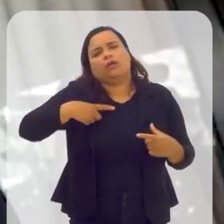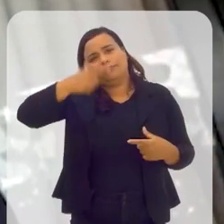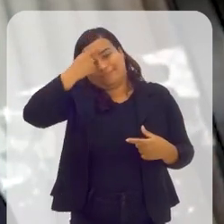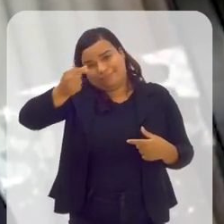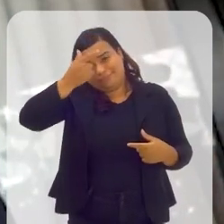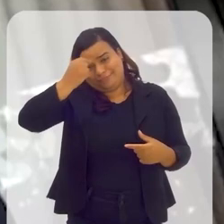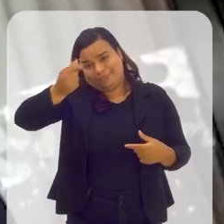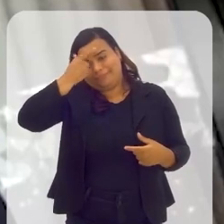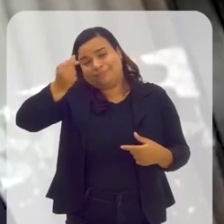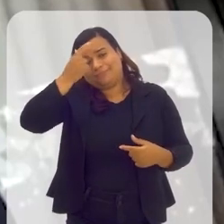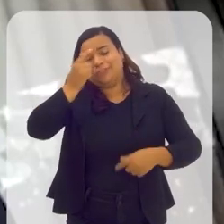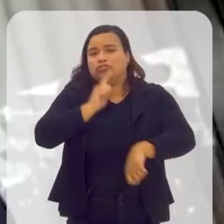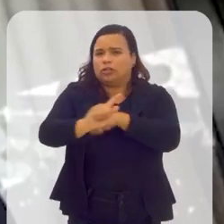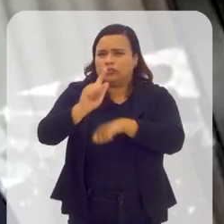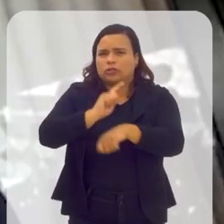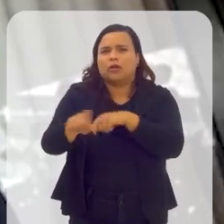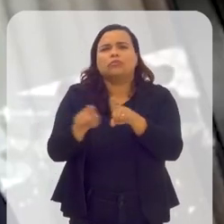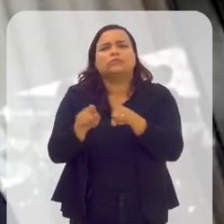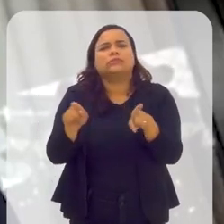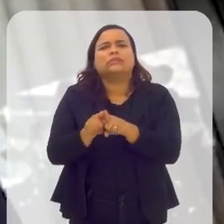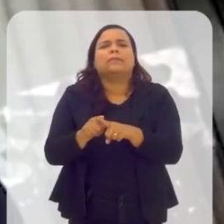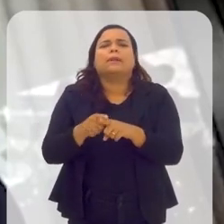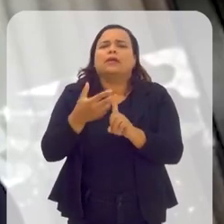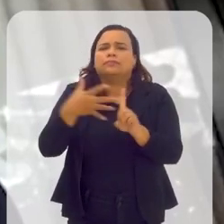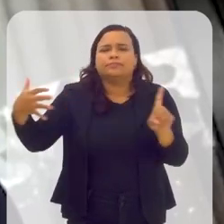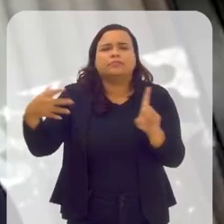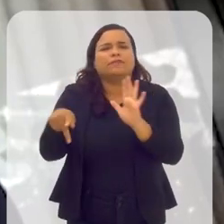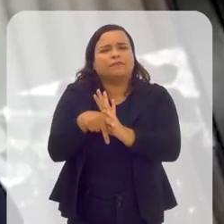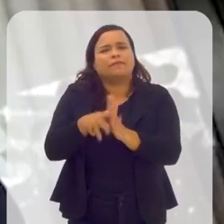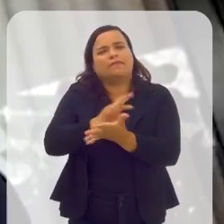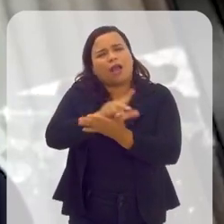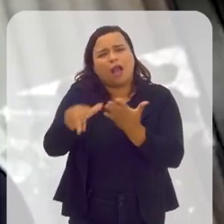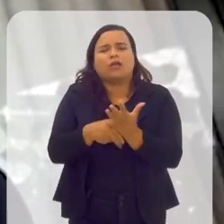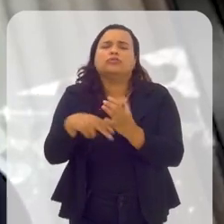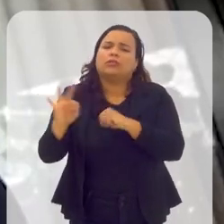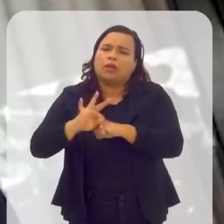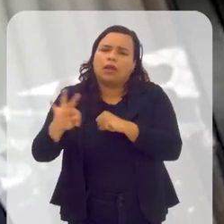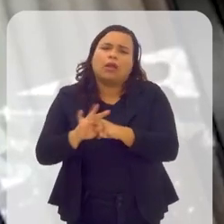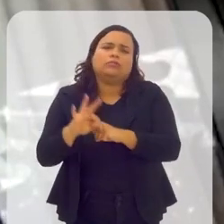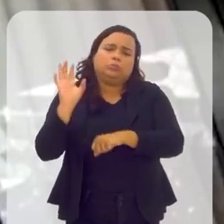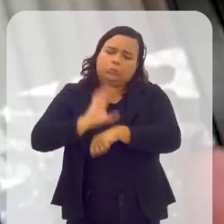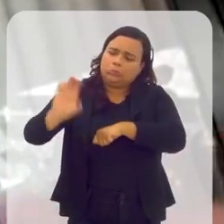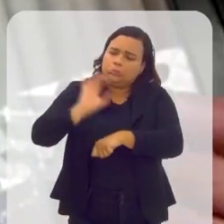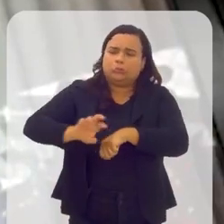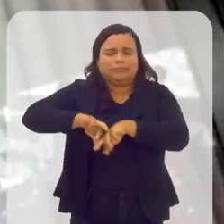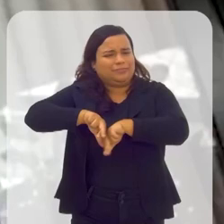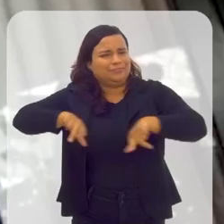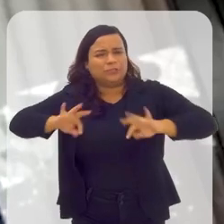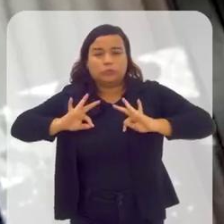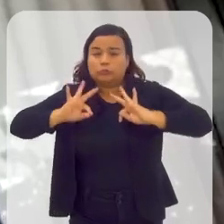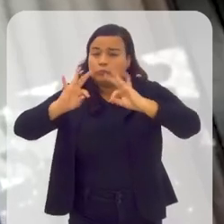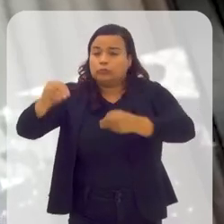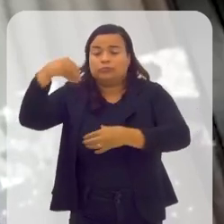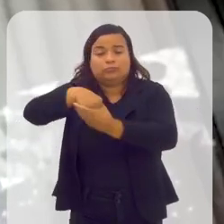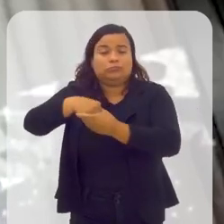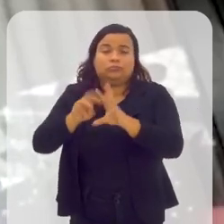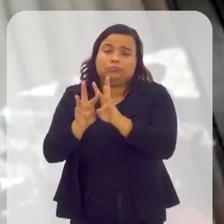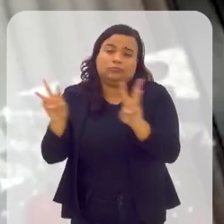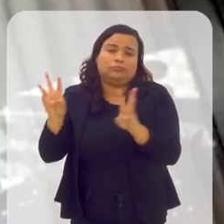uma graduação em gestão de cooperativas, as cursos de especializações com os mais diversos técnicos, todos eles digitalizados.